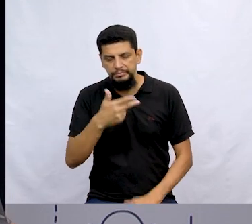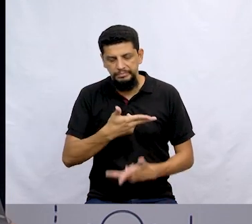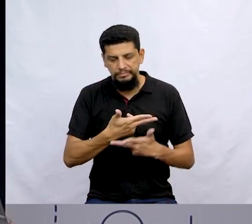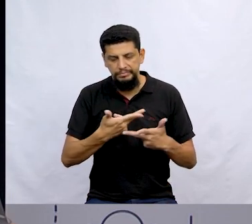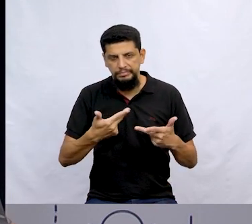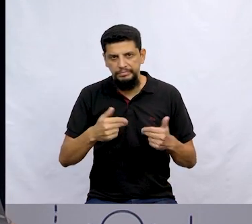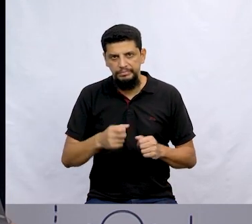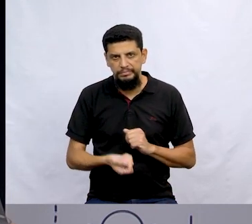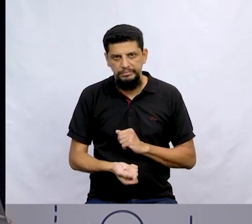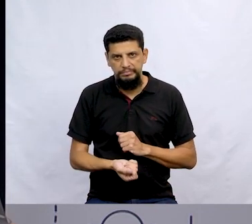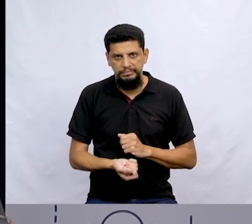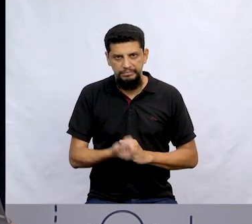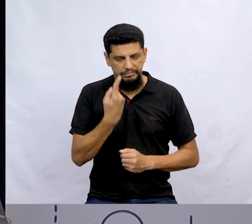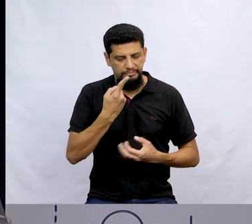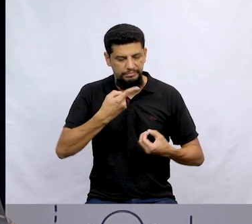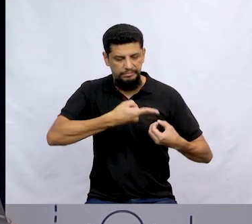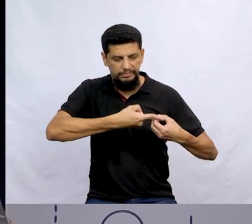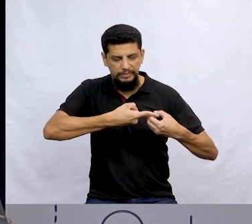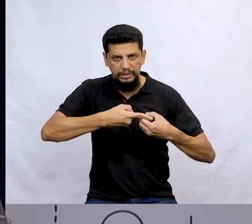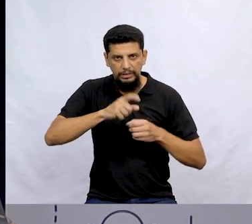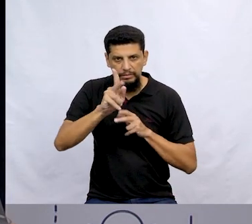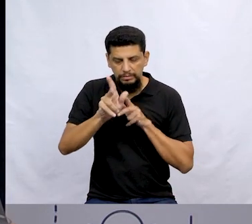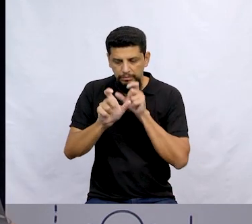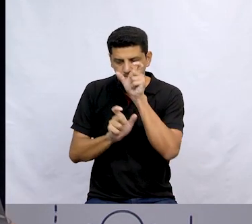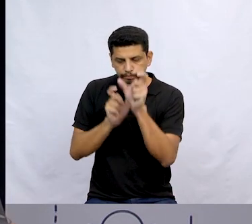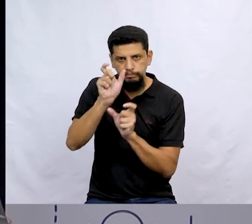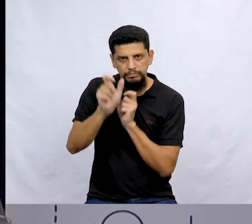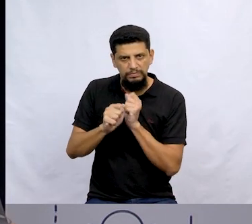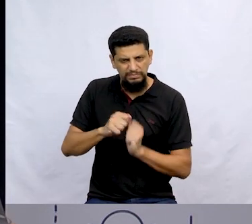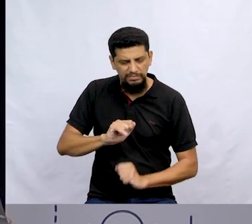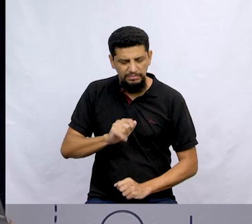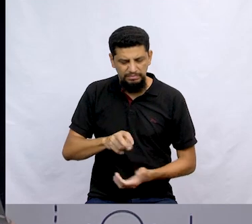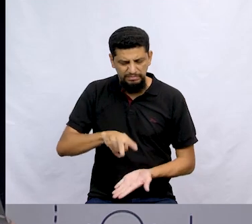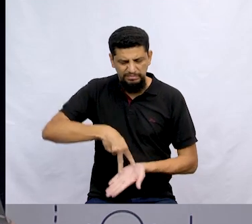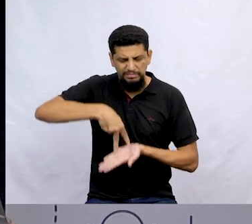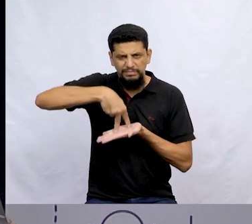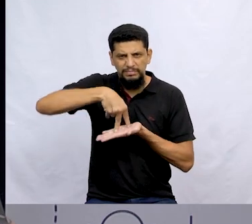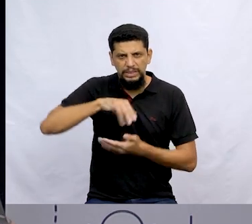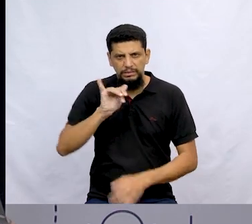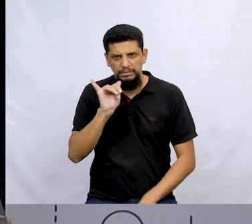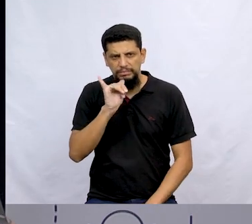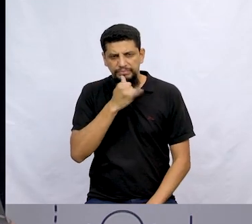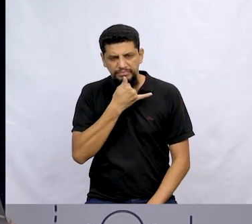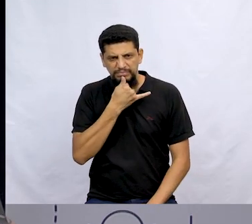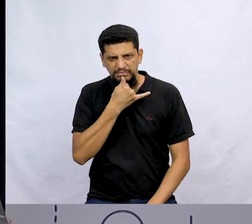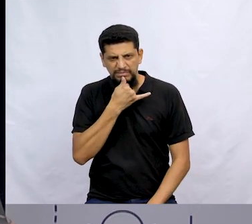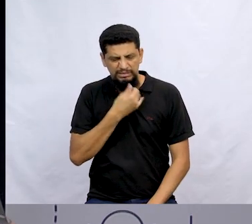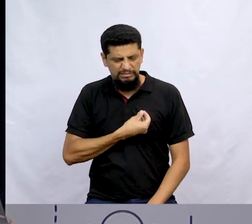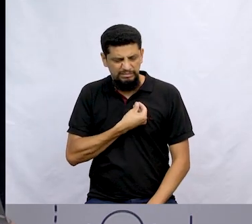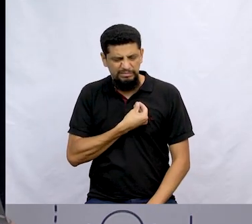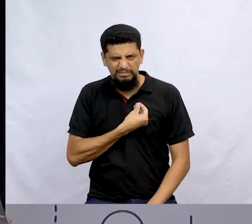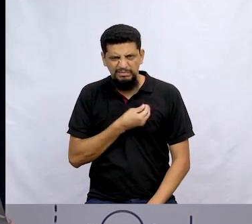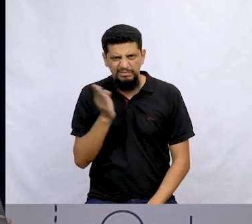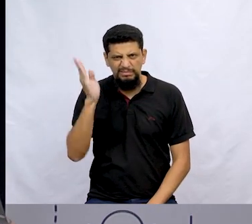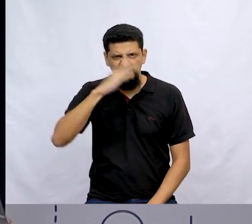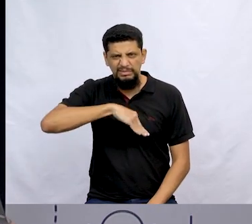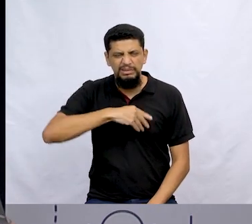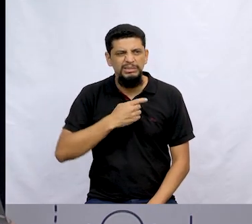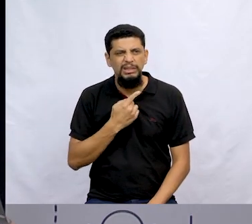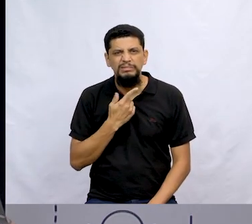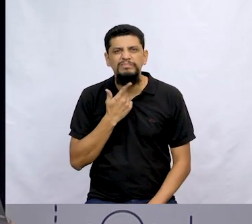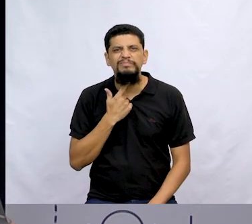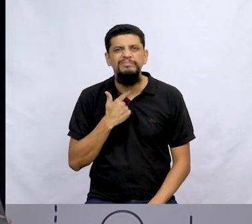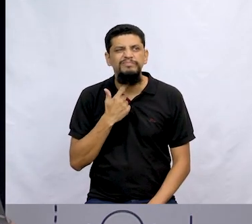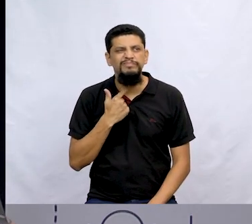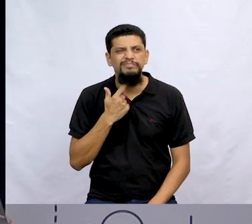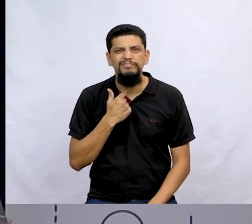estranhas na cidade. As pessoas levantaram tristes, de mal com a vida. Não tinham vontade de levantar